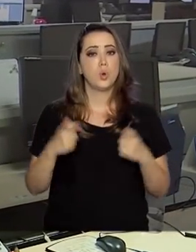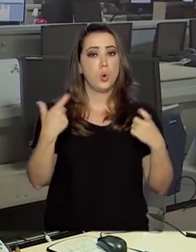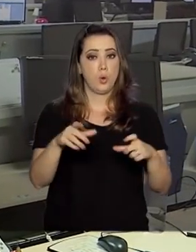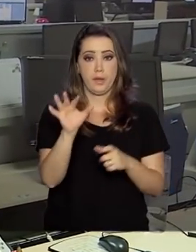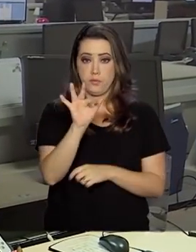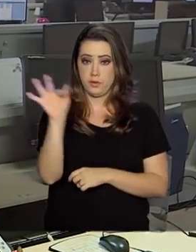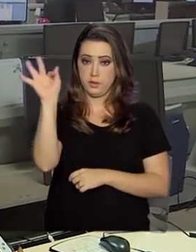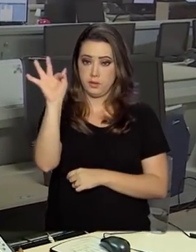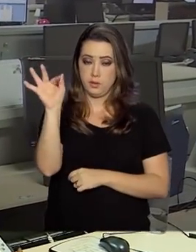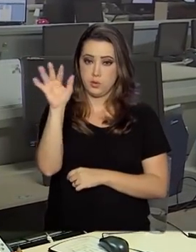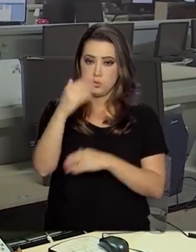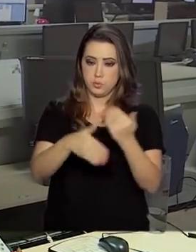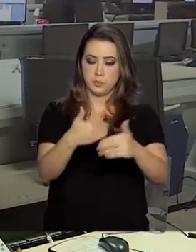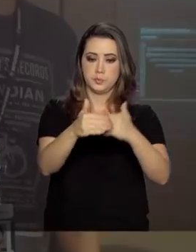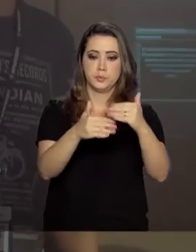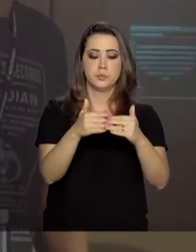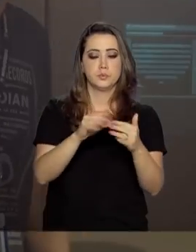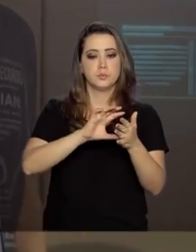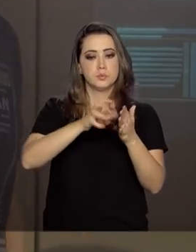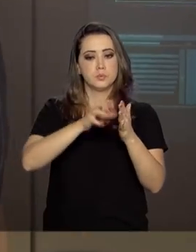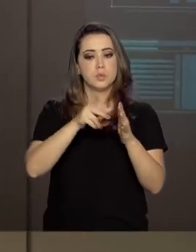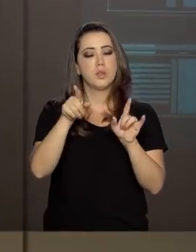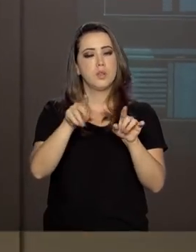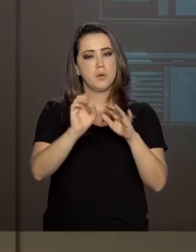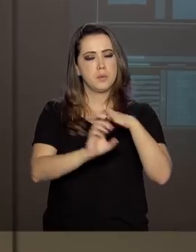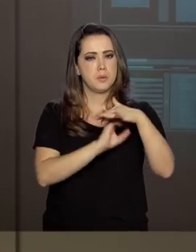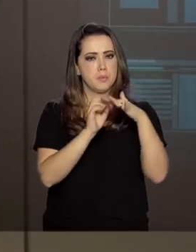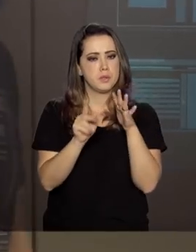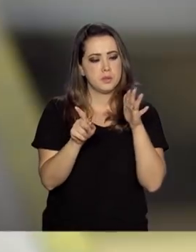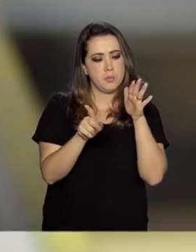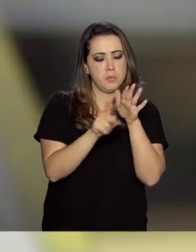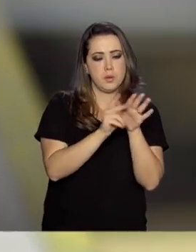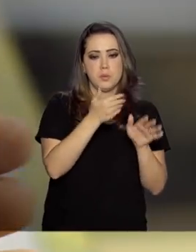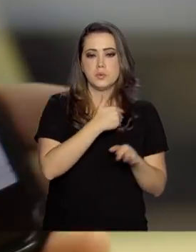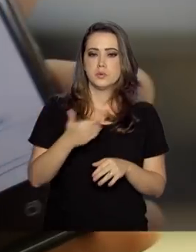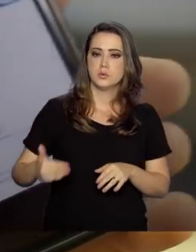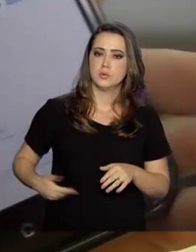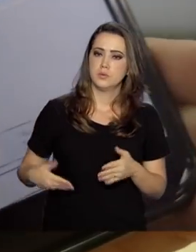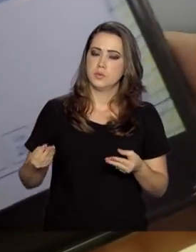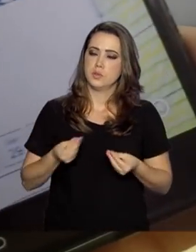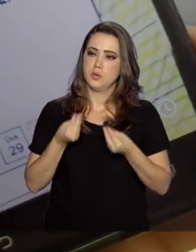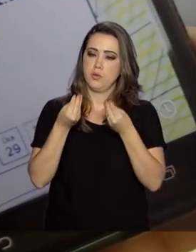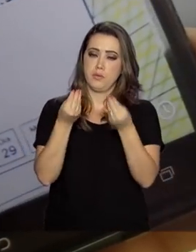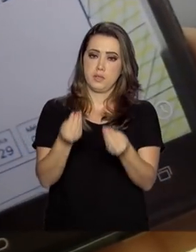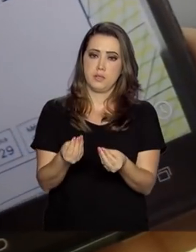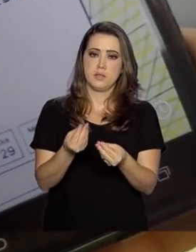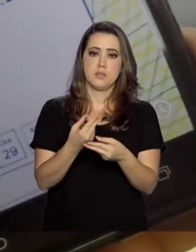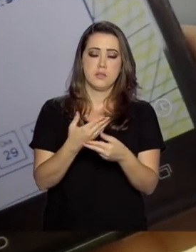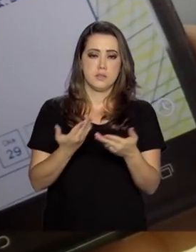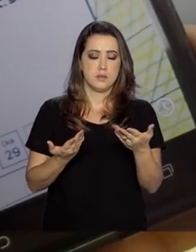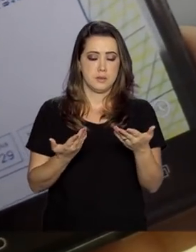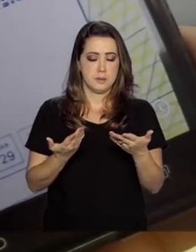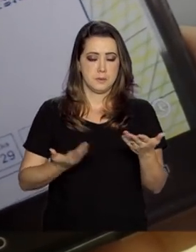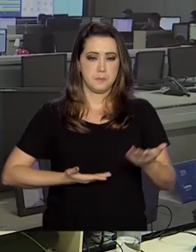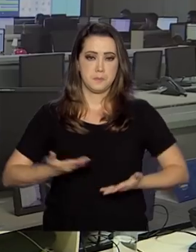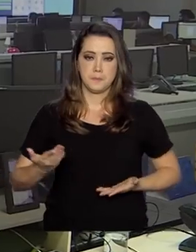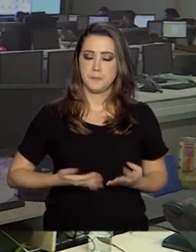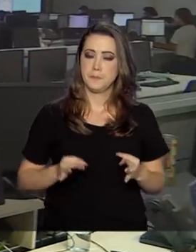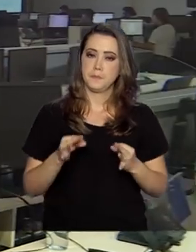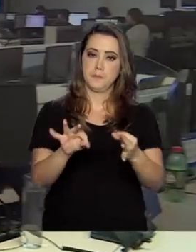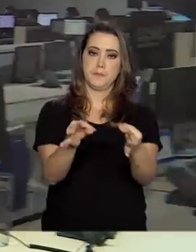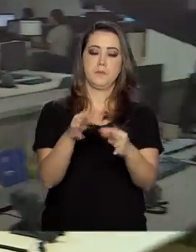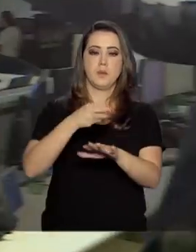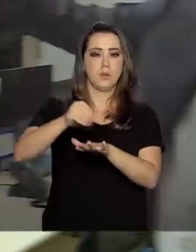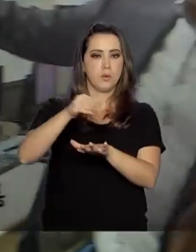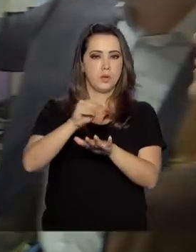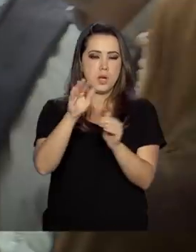Processamento de Dados é uma empresa pública de prestação em serviços de tecnologia da informação. Ele